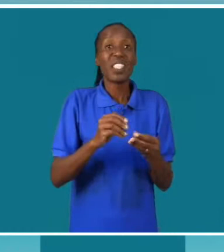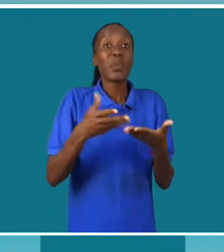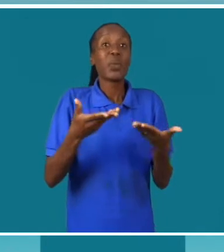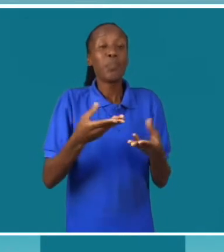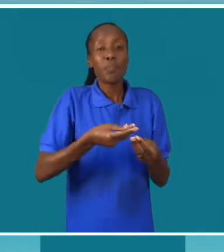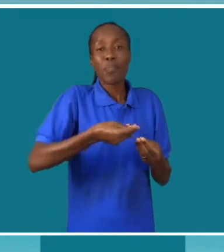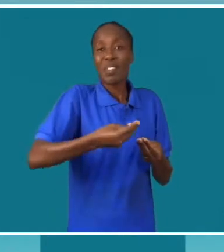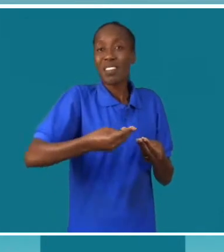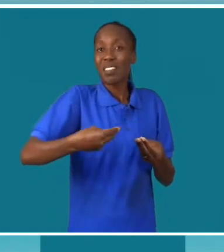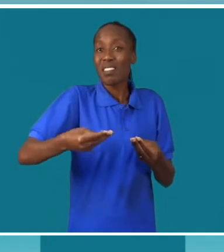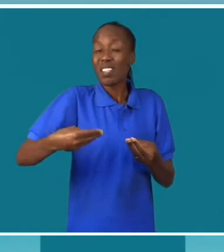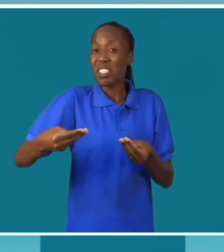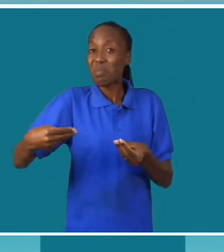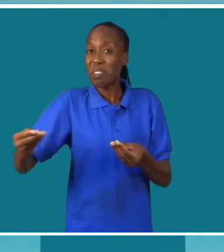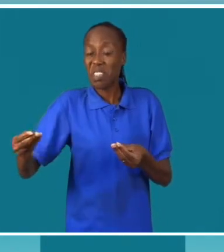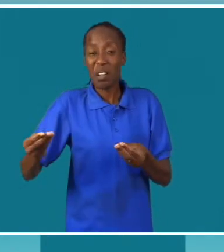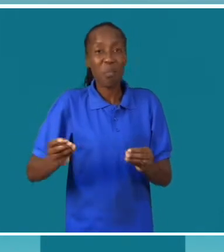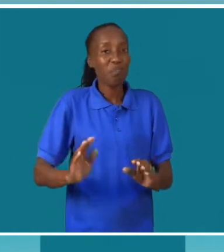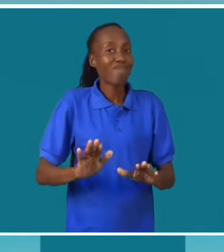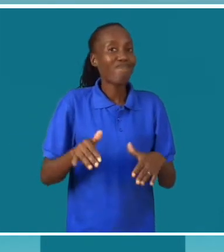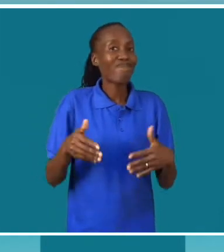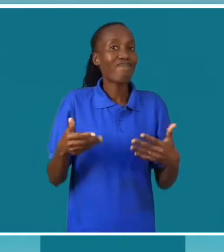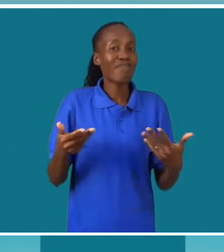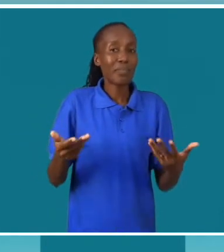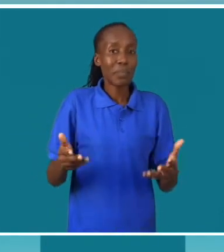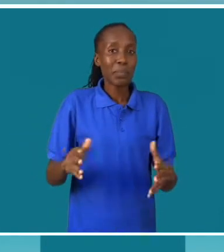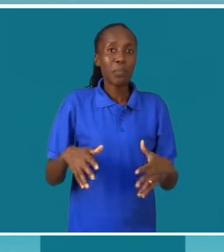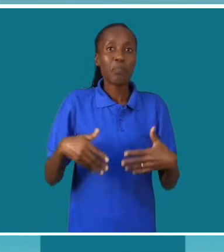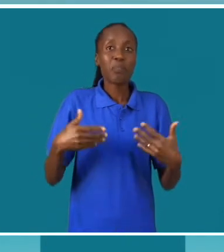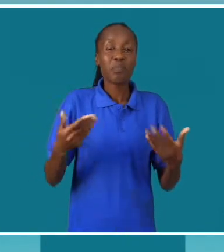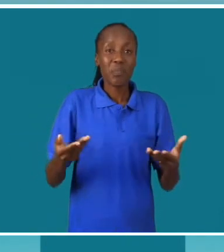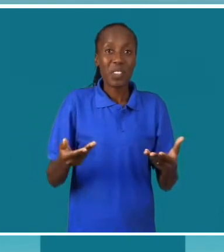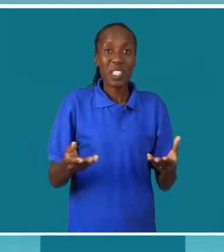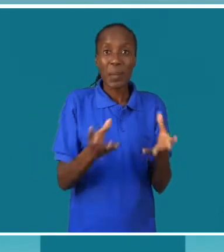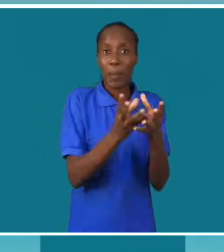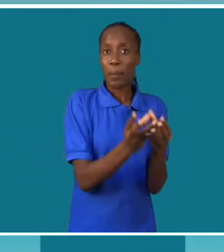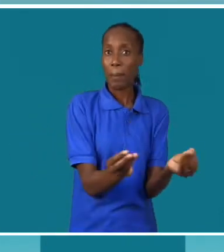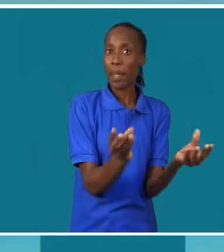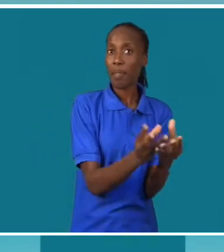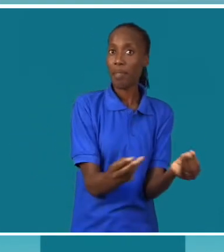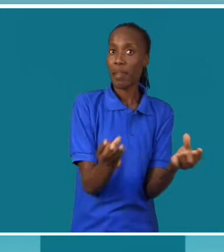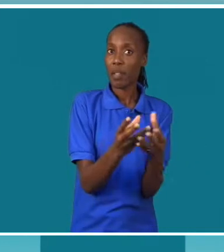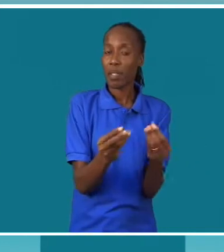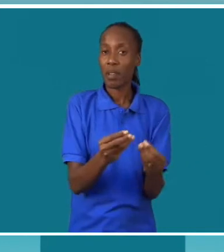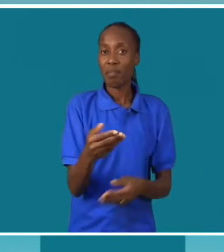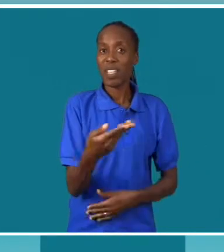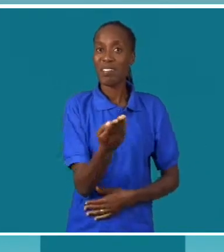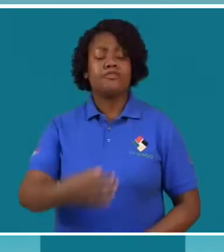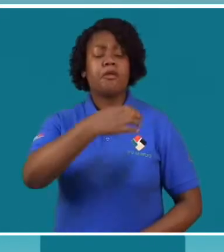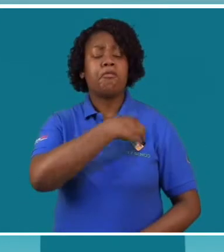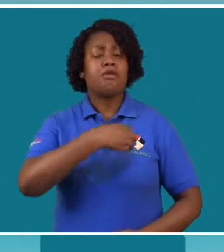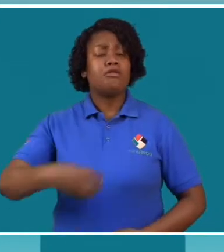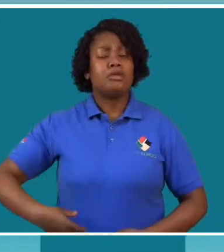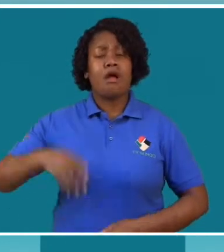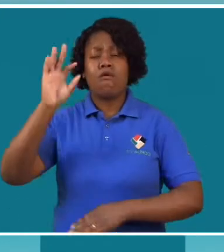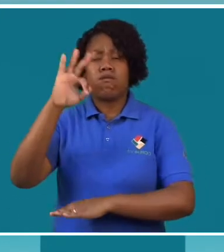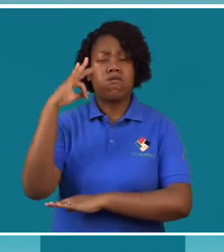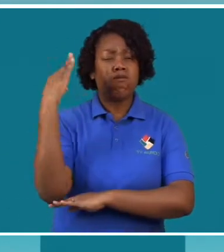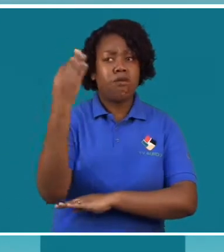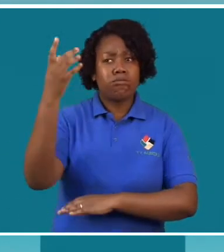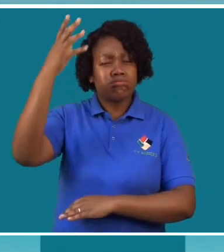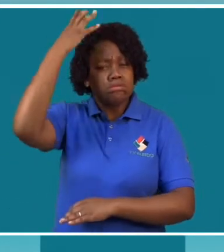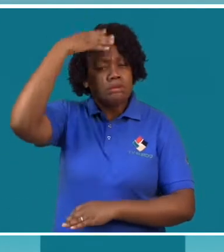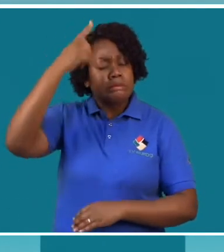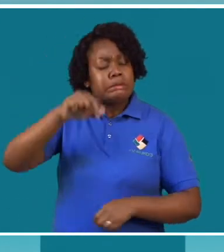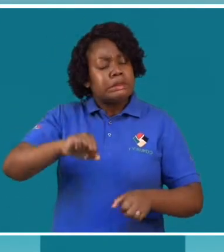dos kits das comunidades. Cantol Ponja,